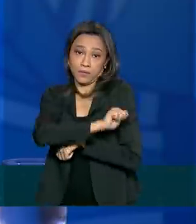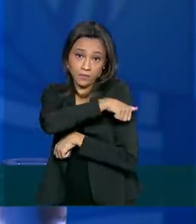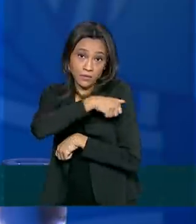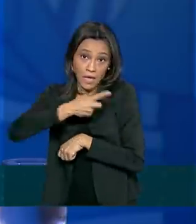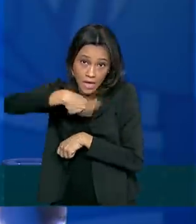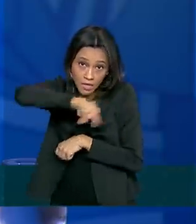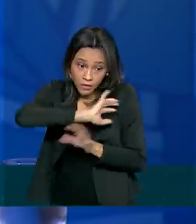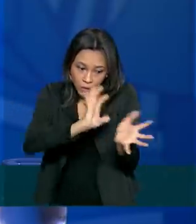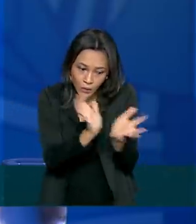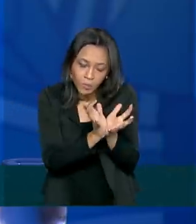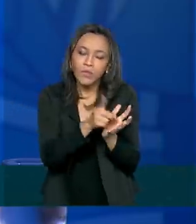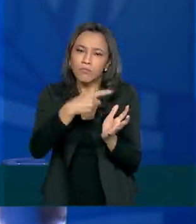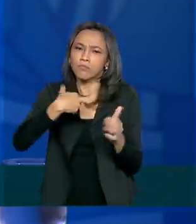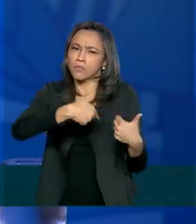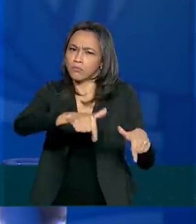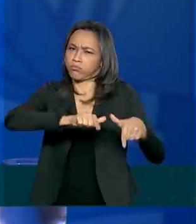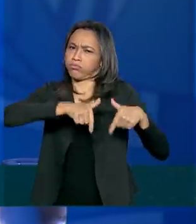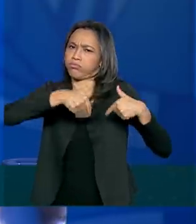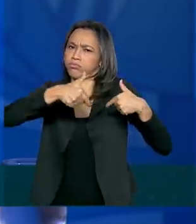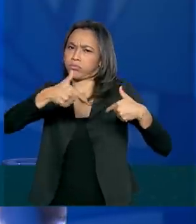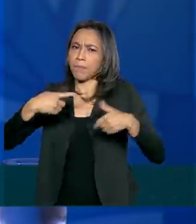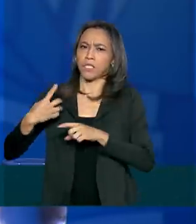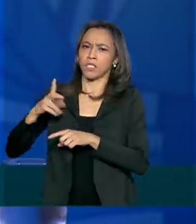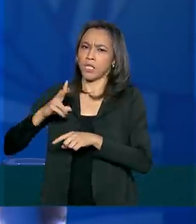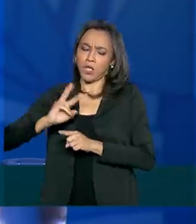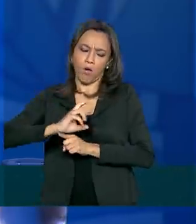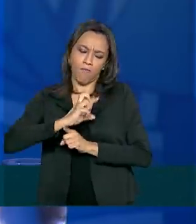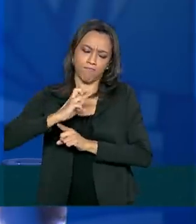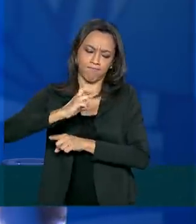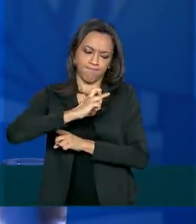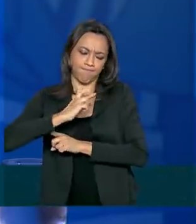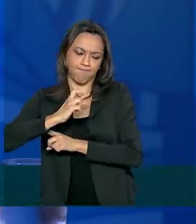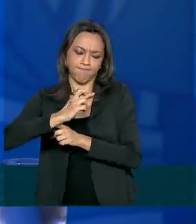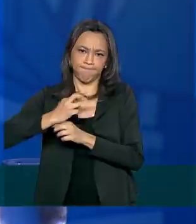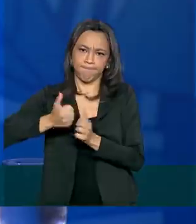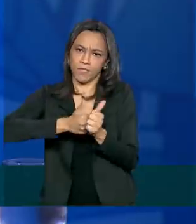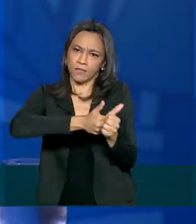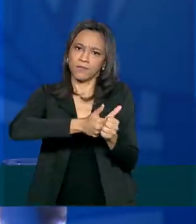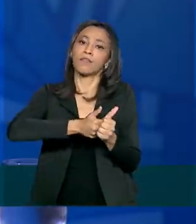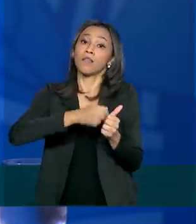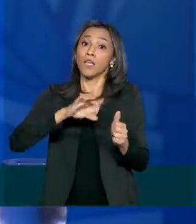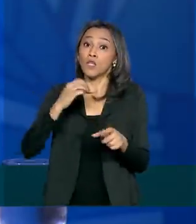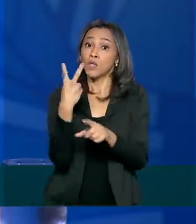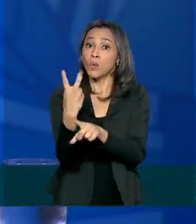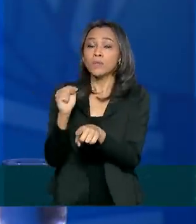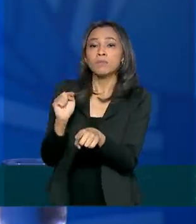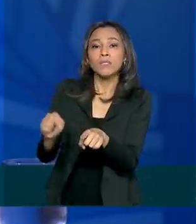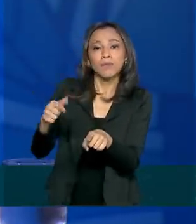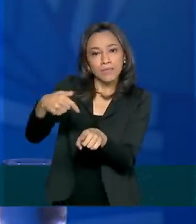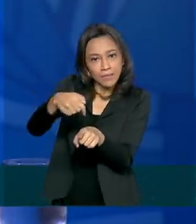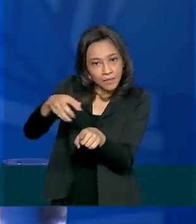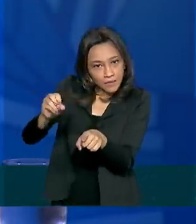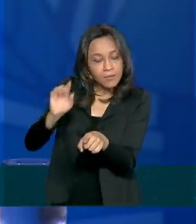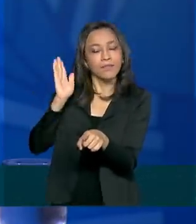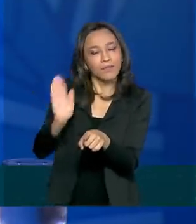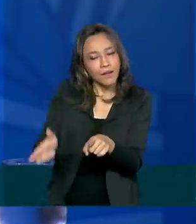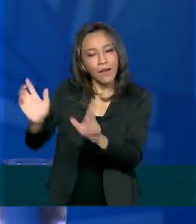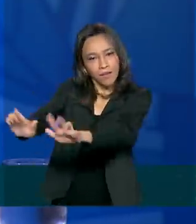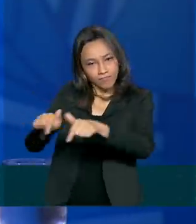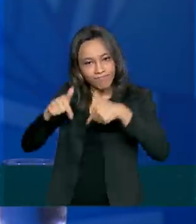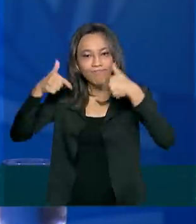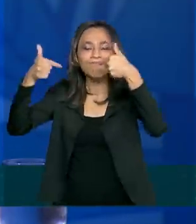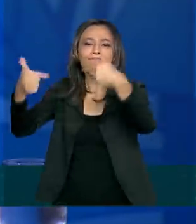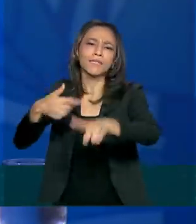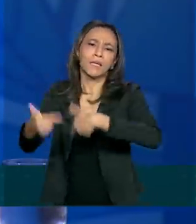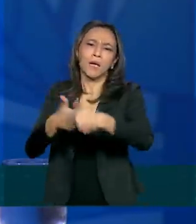trabalhando sob supervisão nas unidades básicas de saúde. Desses, 2.700 já estão atuando em